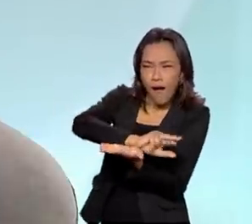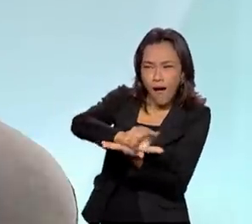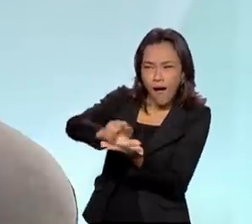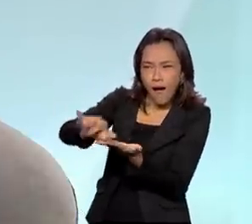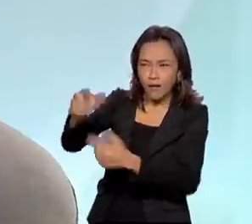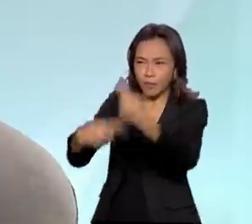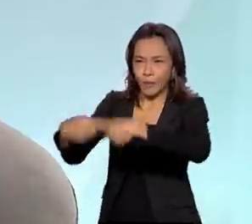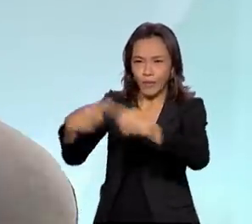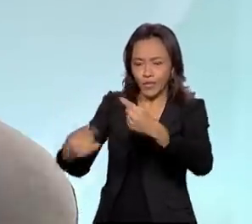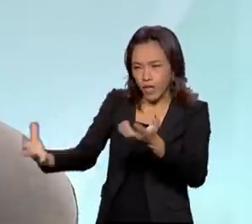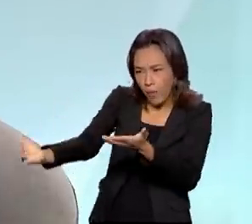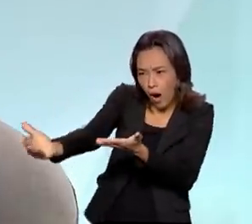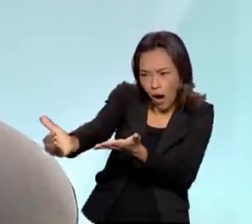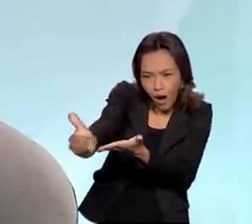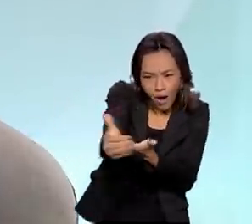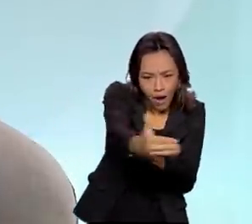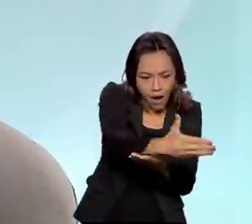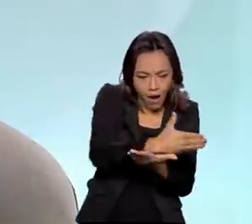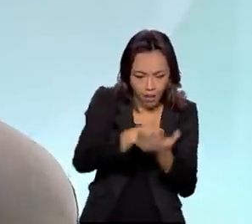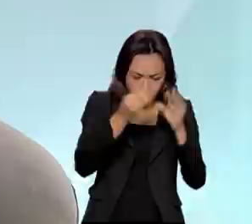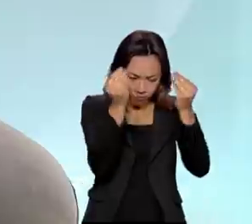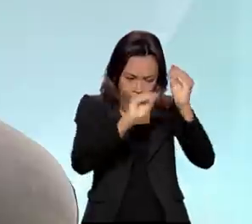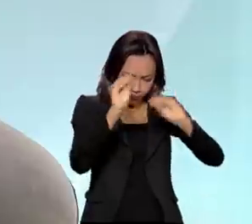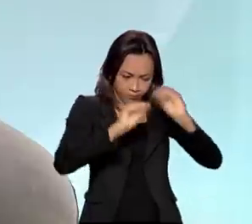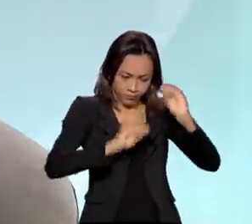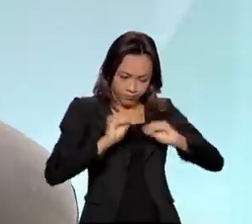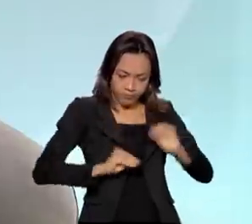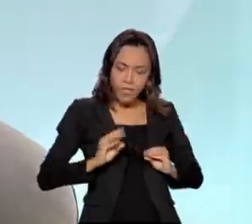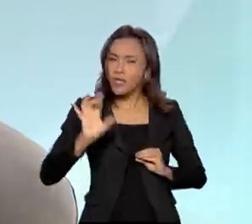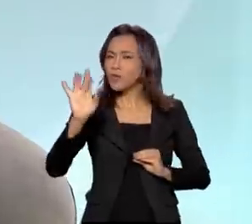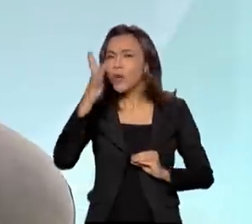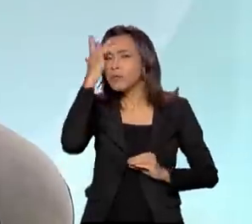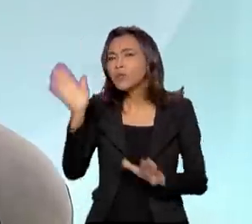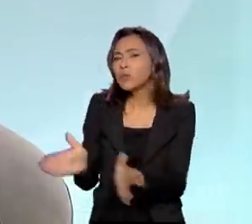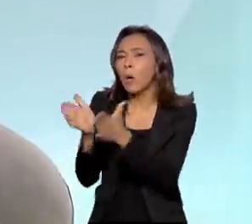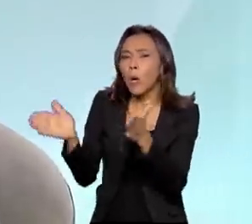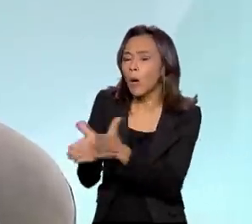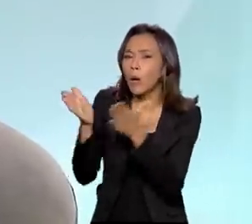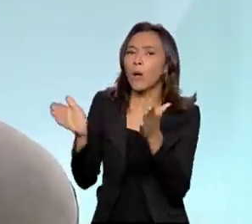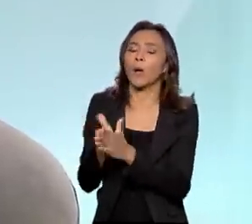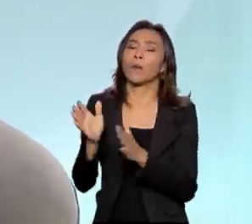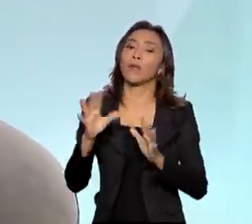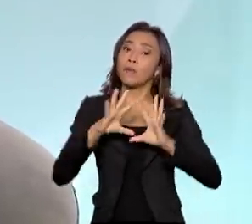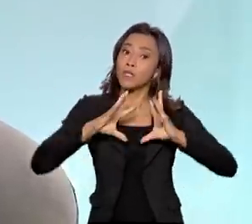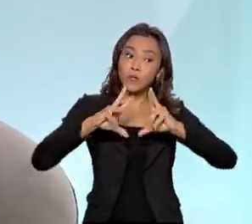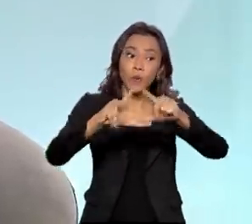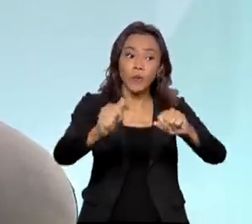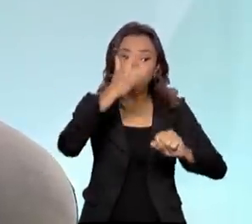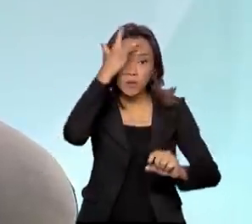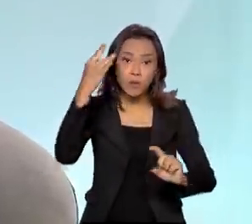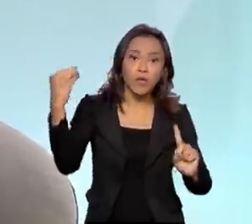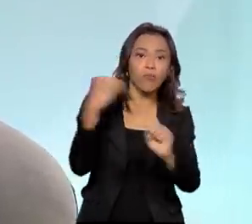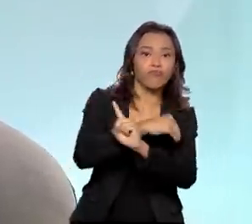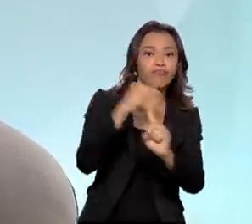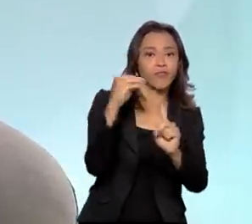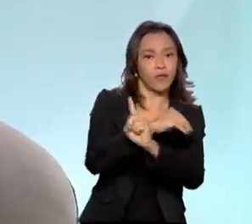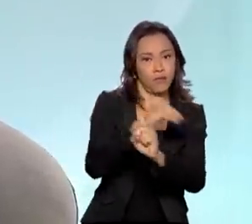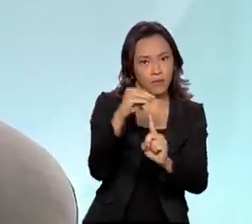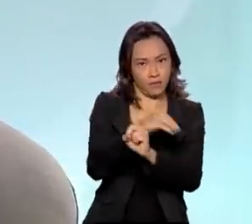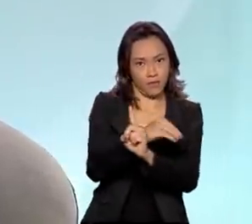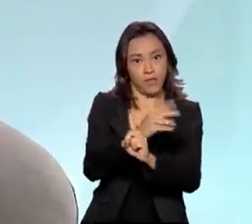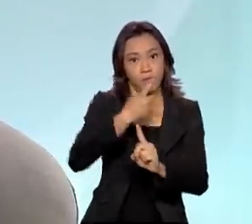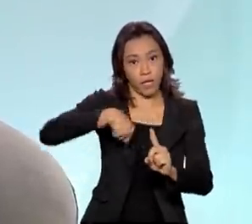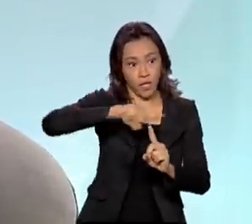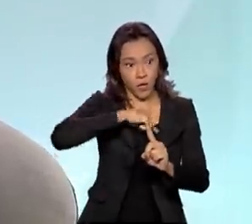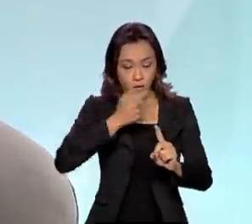direcionadas justamente não só para a população em baixa renda, como para todos em situação de vulnerabilidade, para que nós possamos